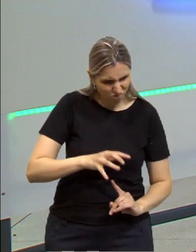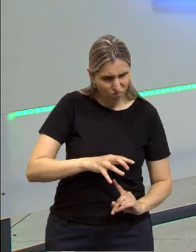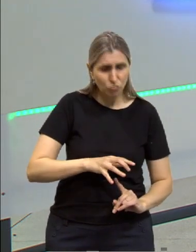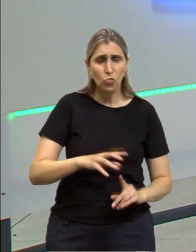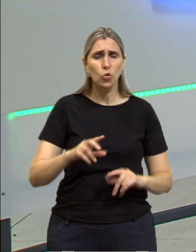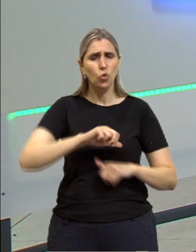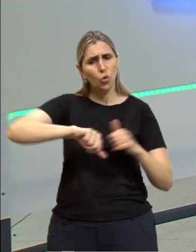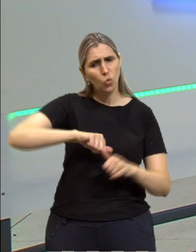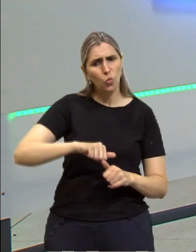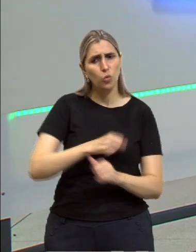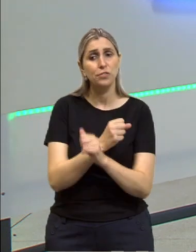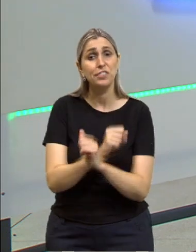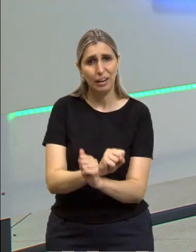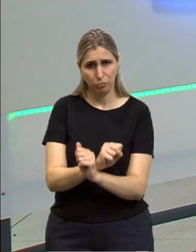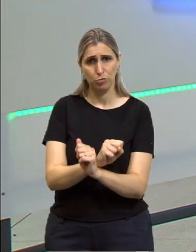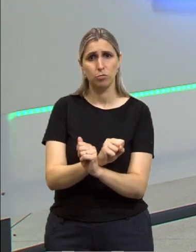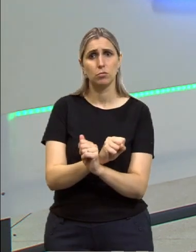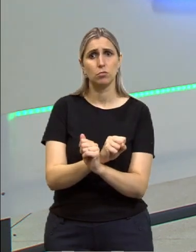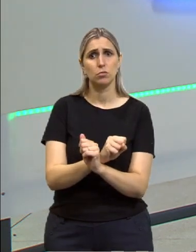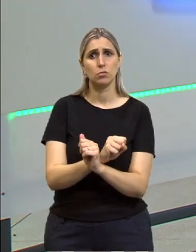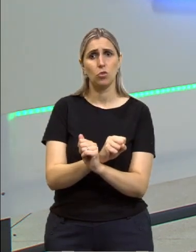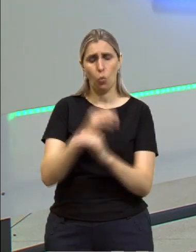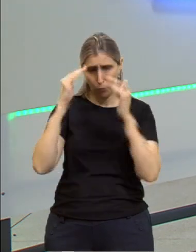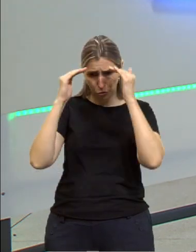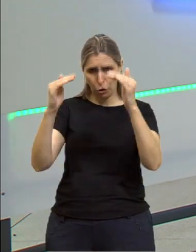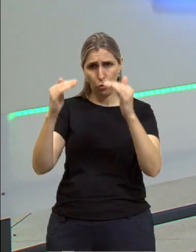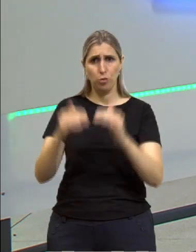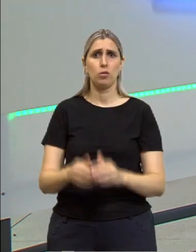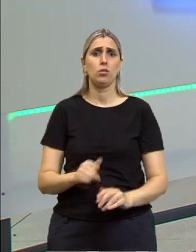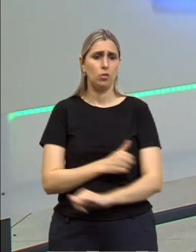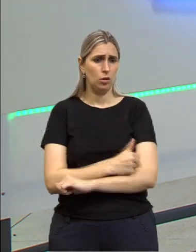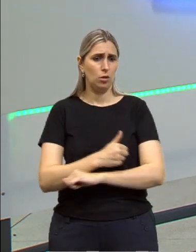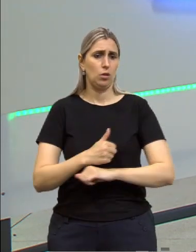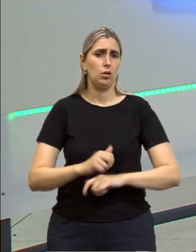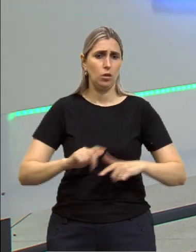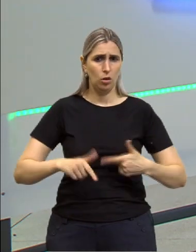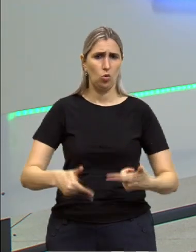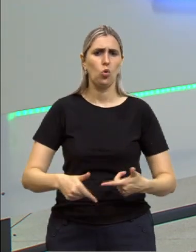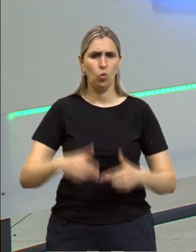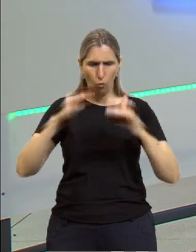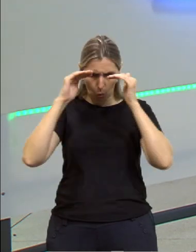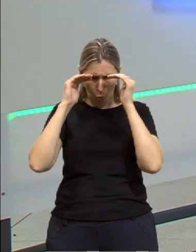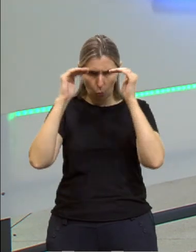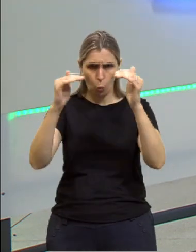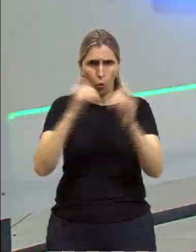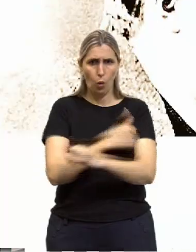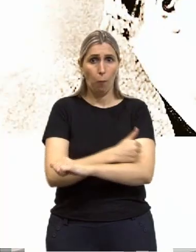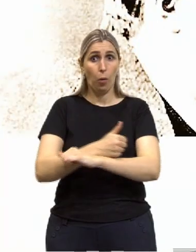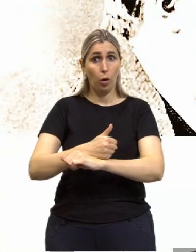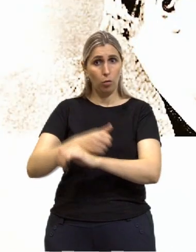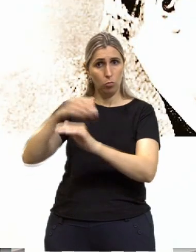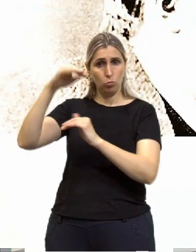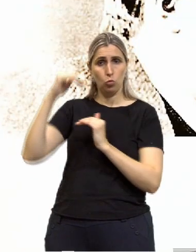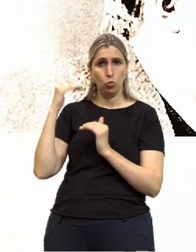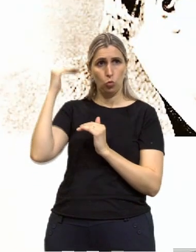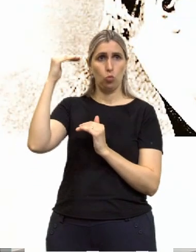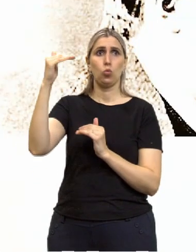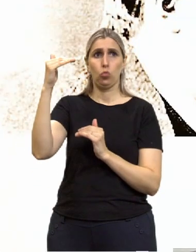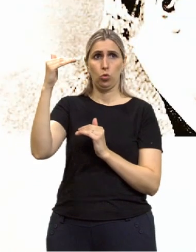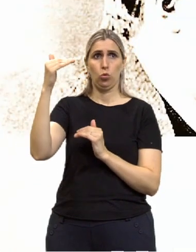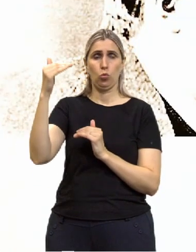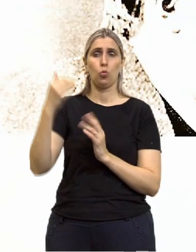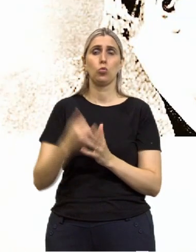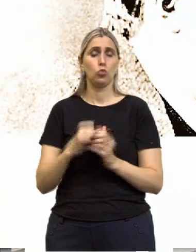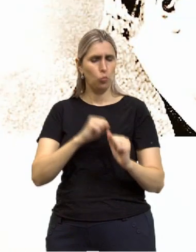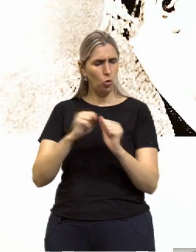como Nietzsche fala, escravos. ação é moral quando obedece à moral dos senhores, segundo Nietzsche,